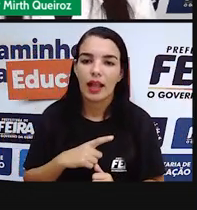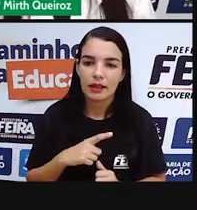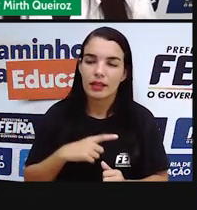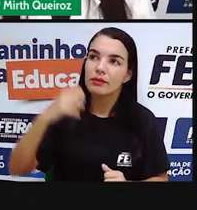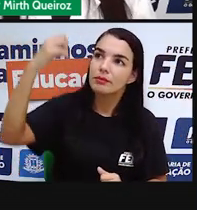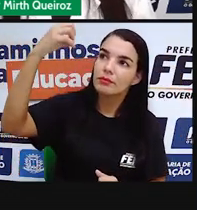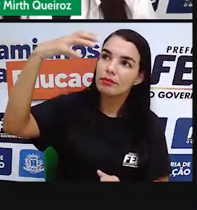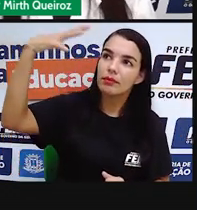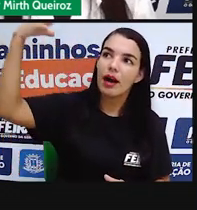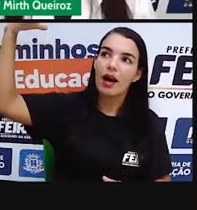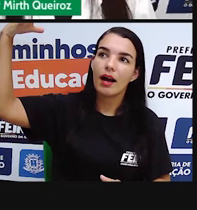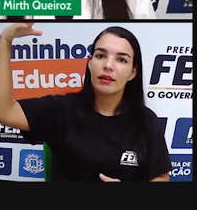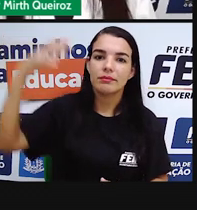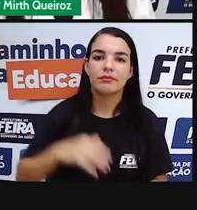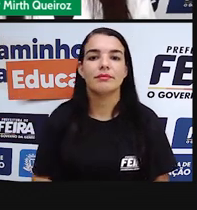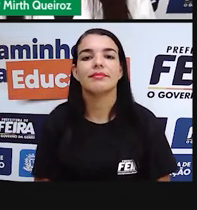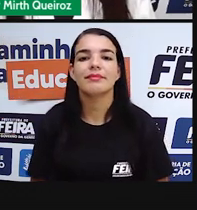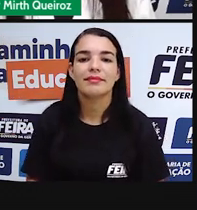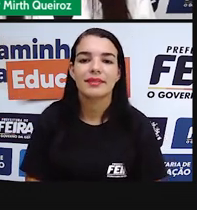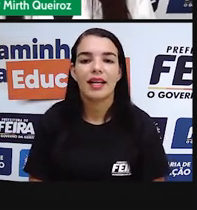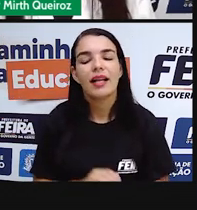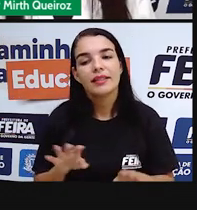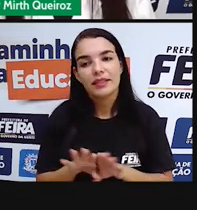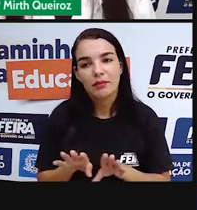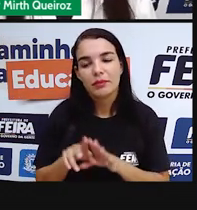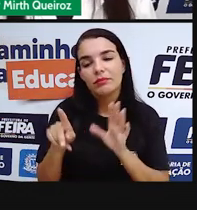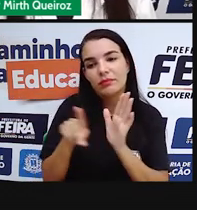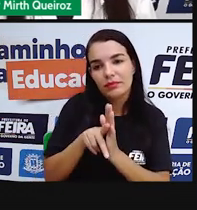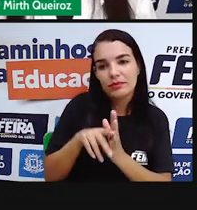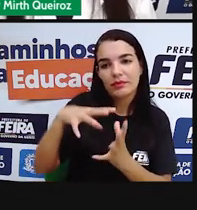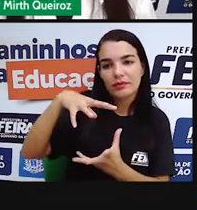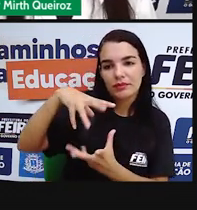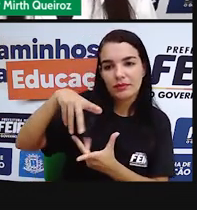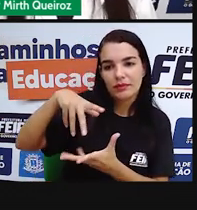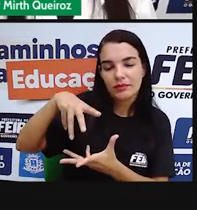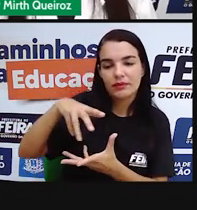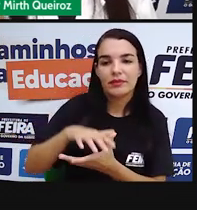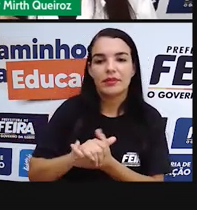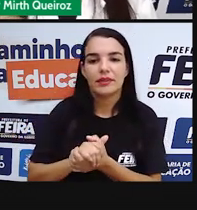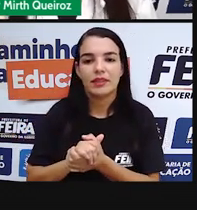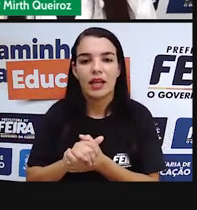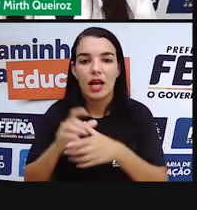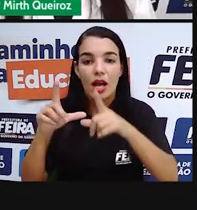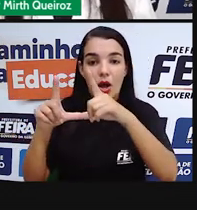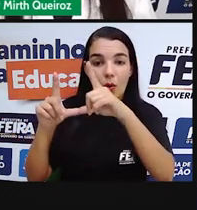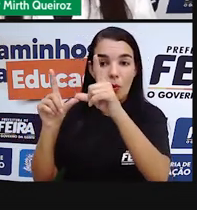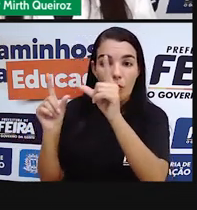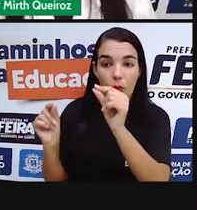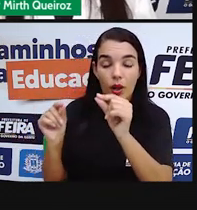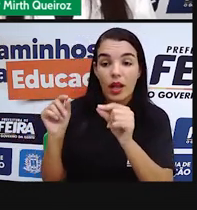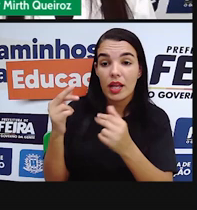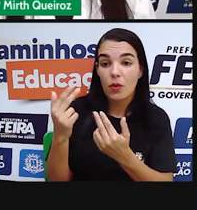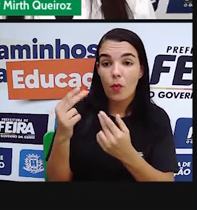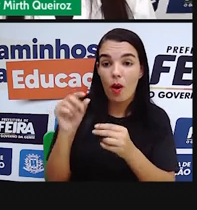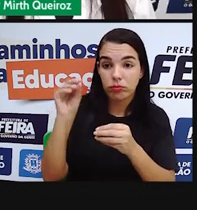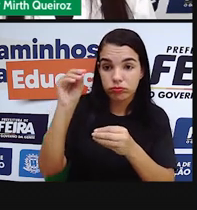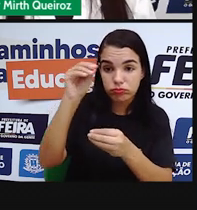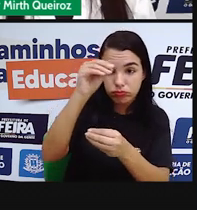não luminoso. E é o nosso satélite natural. A Lua, ela faz esse movimento aí, ó.